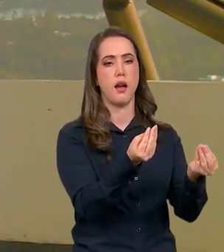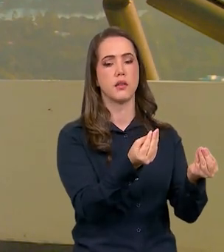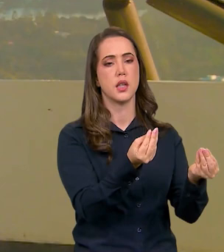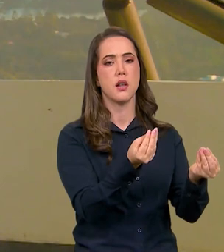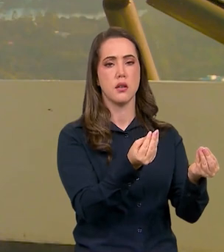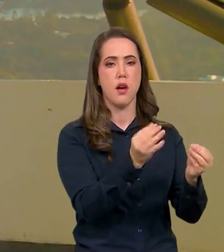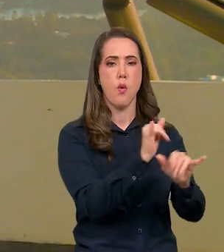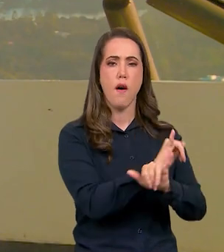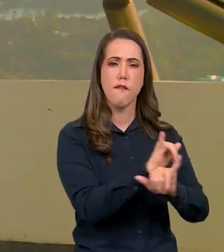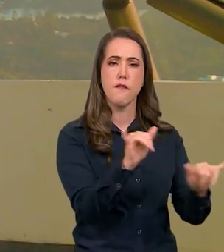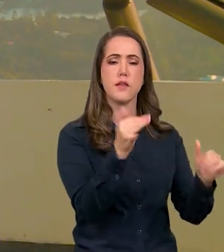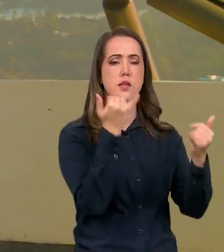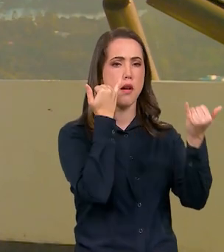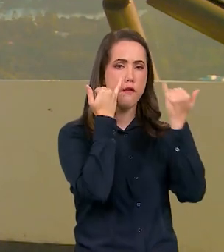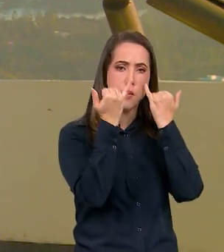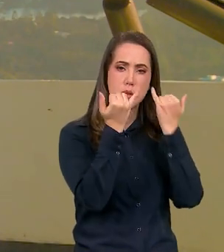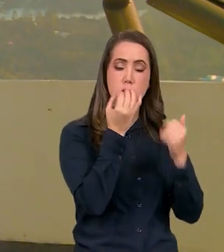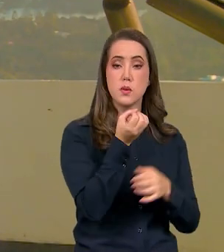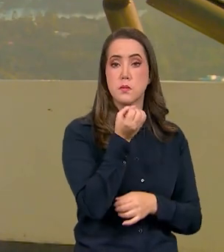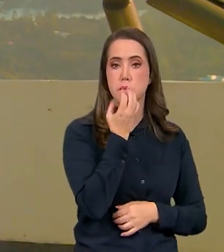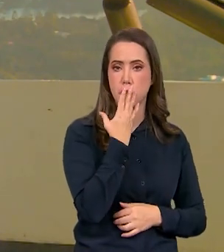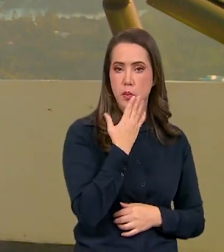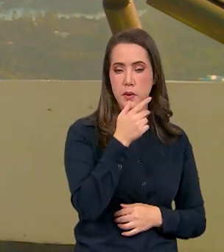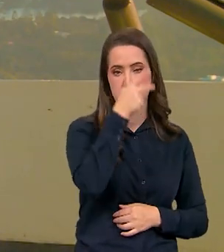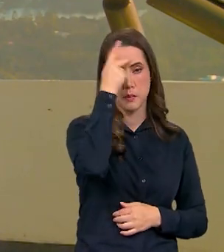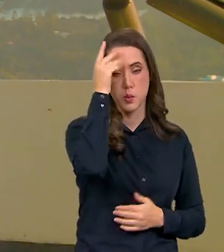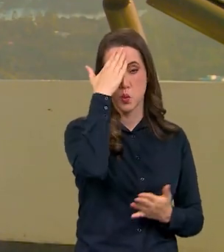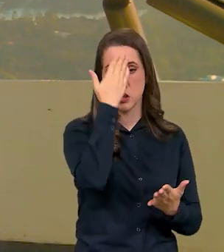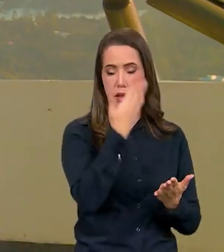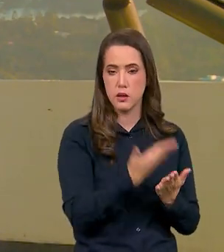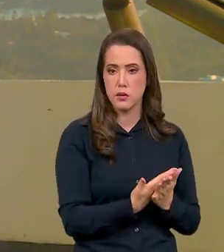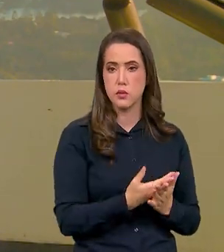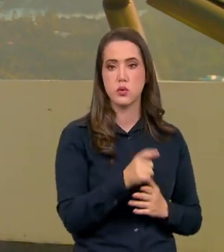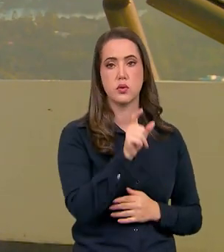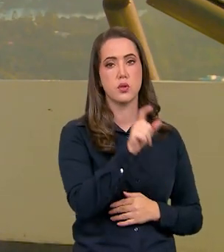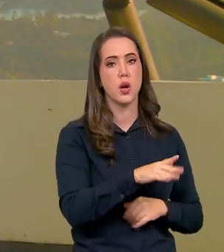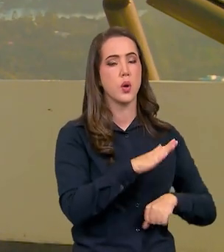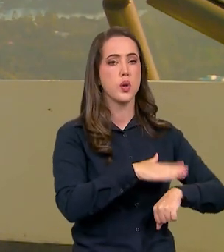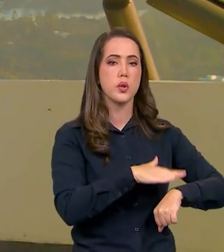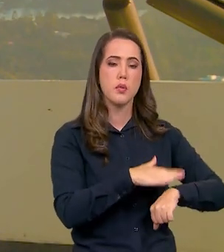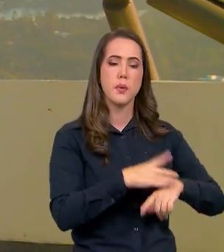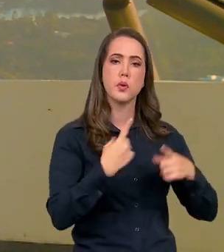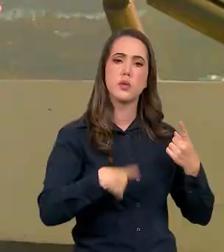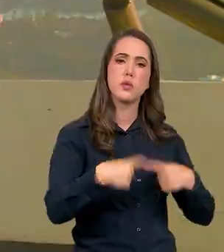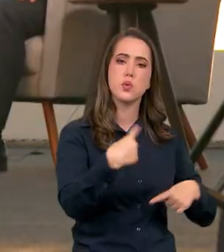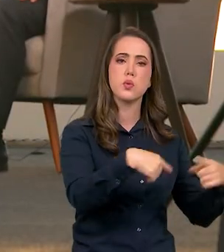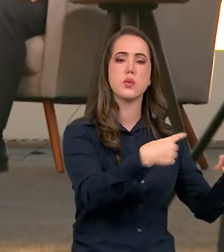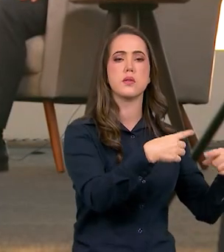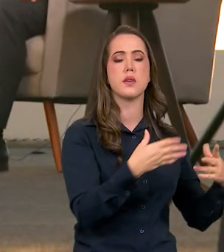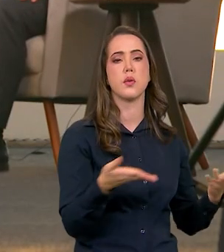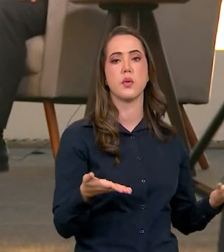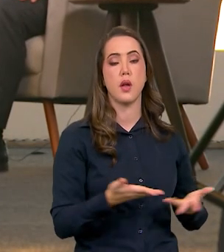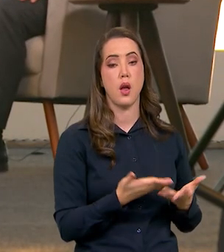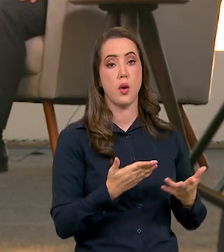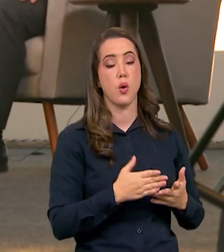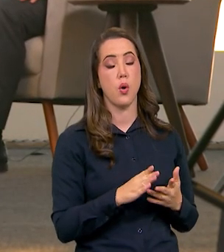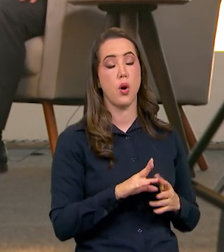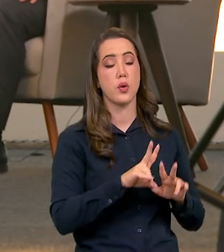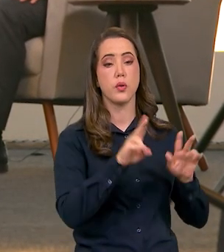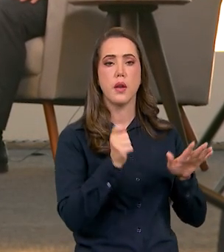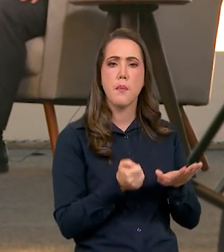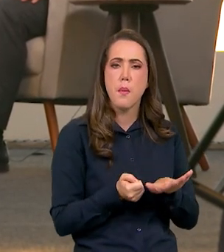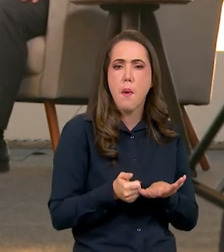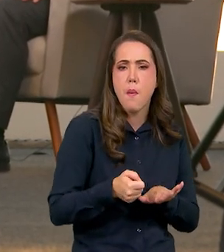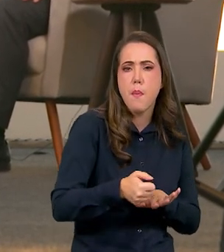e a informação de credibilidade estamos aí no momento do debate das fake